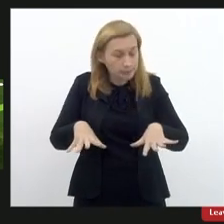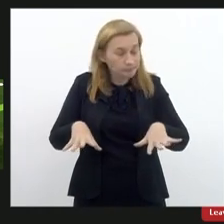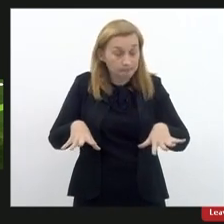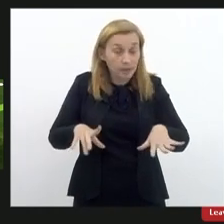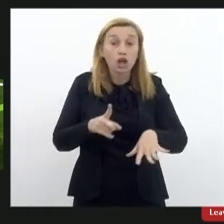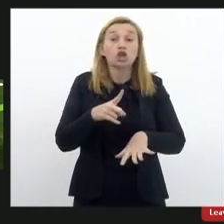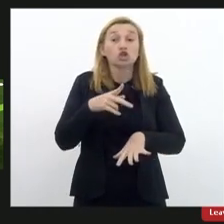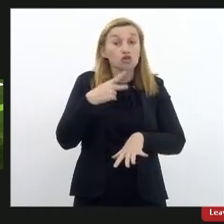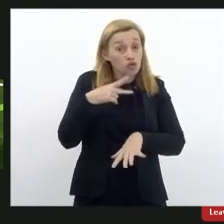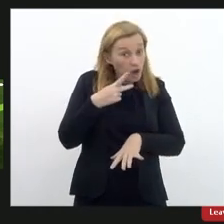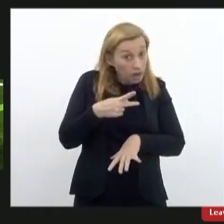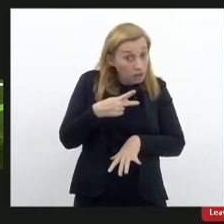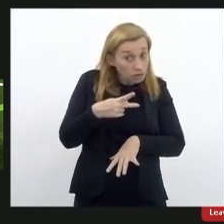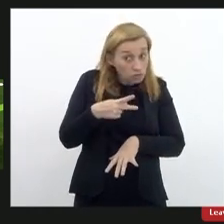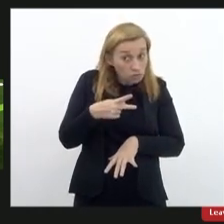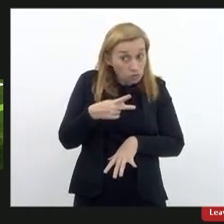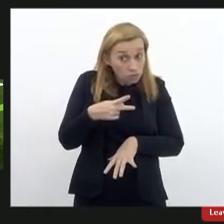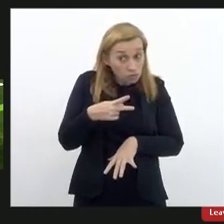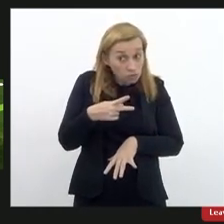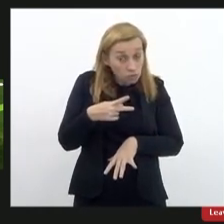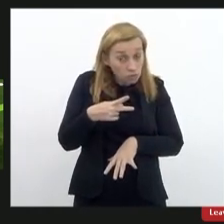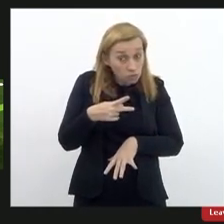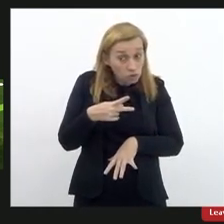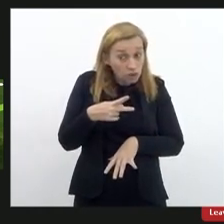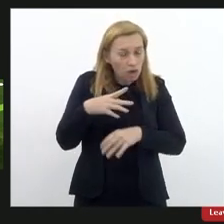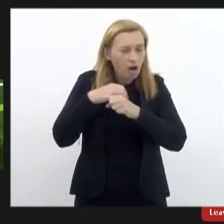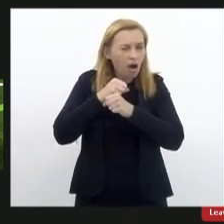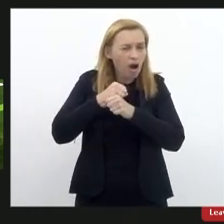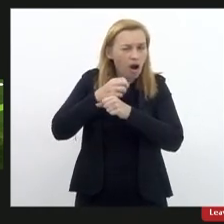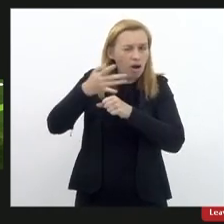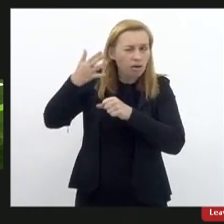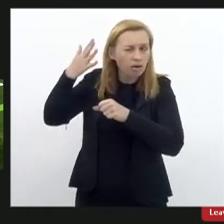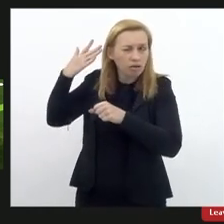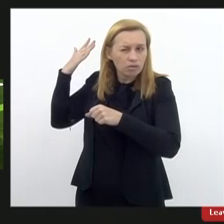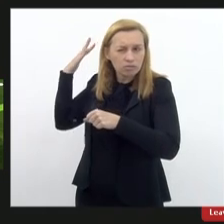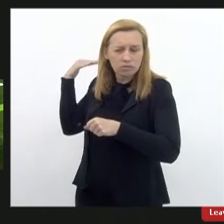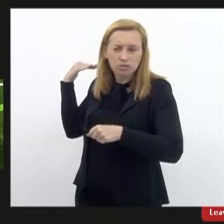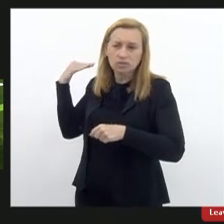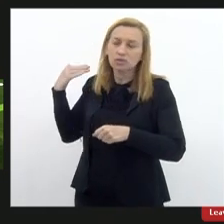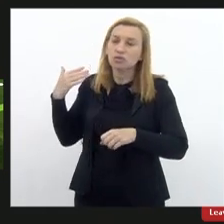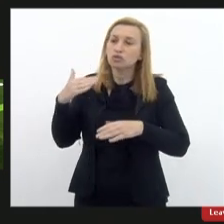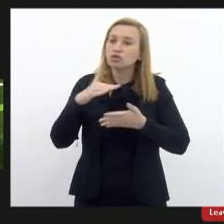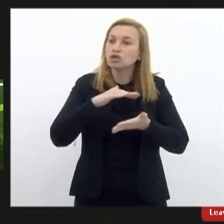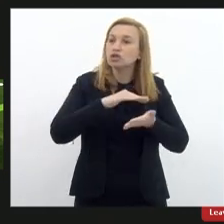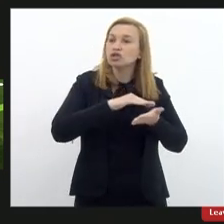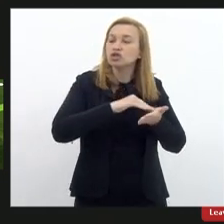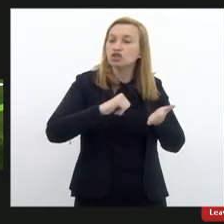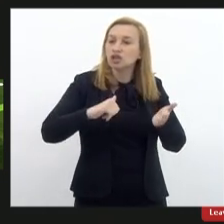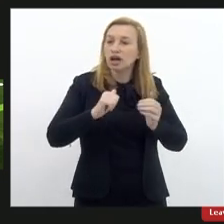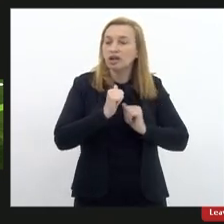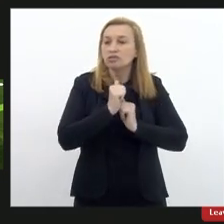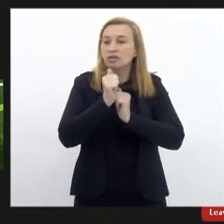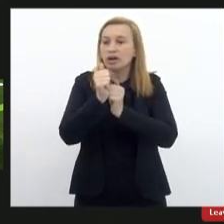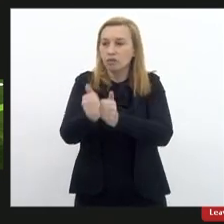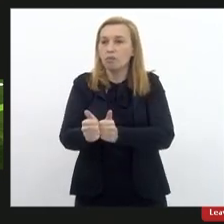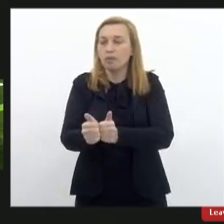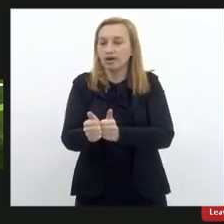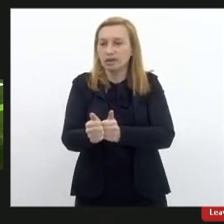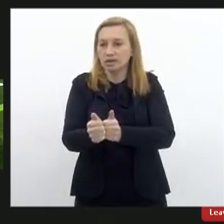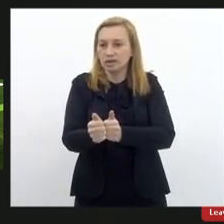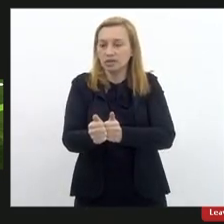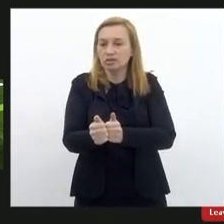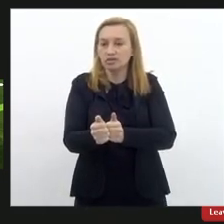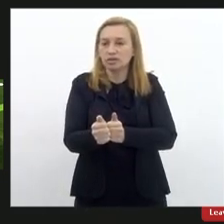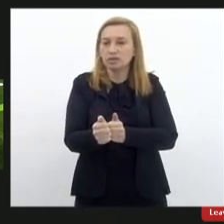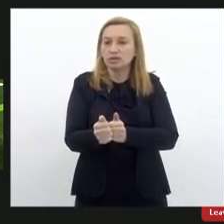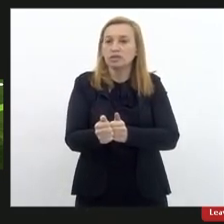Eu estou vivendo, eu estou falando isso de anos atrás, quando nos tiraram do acompanhamento, conforme